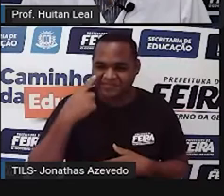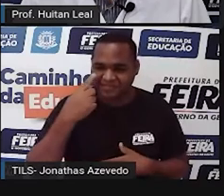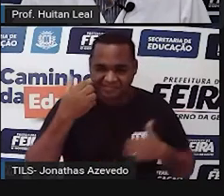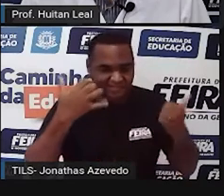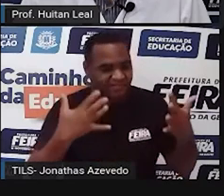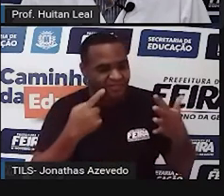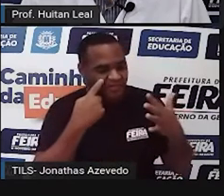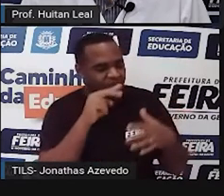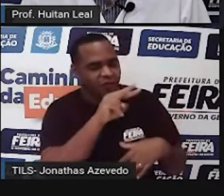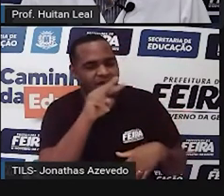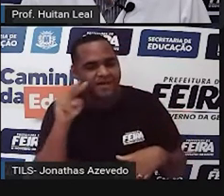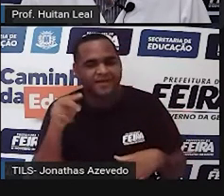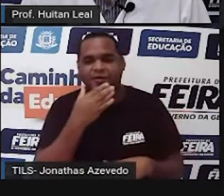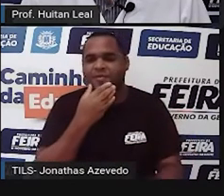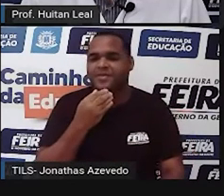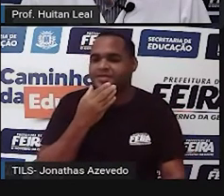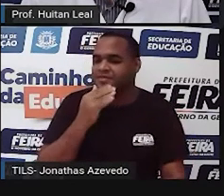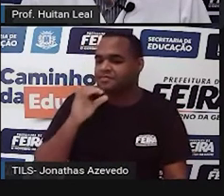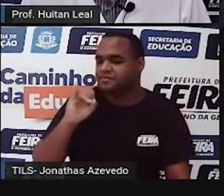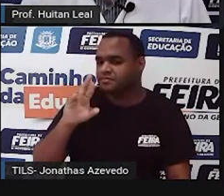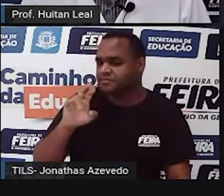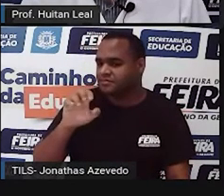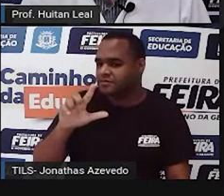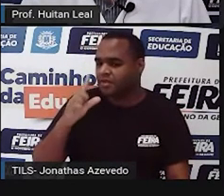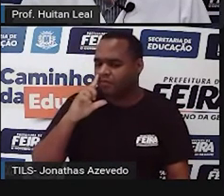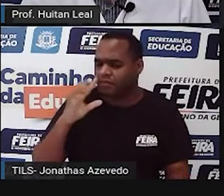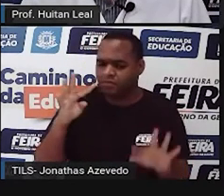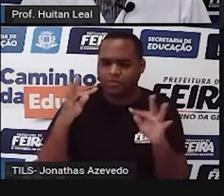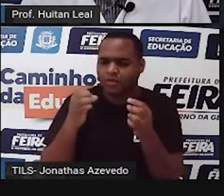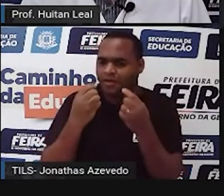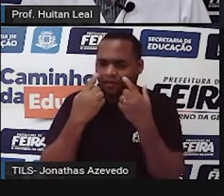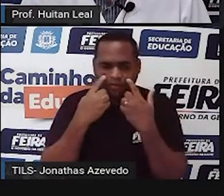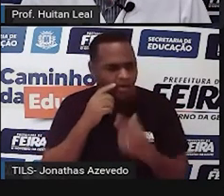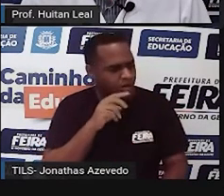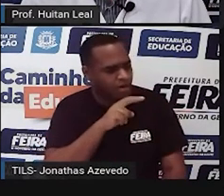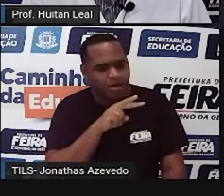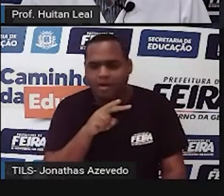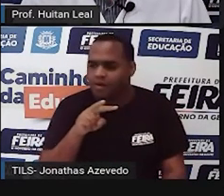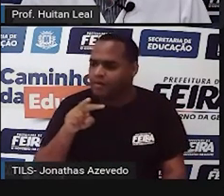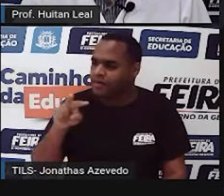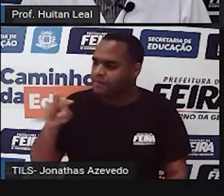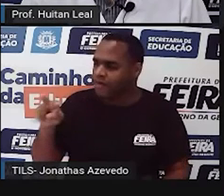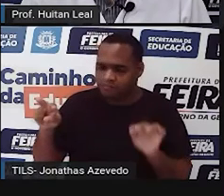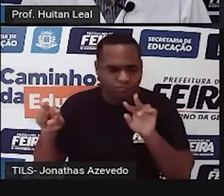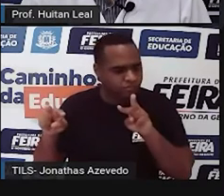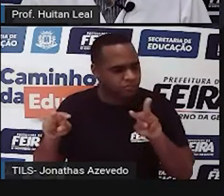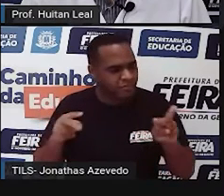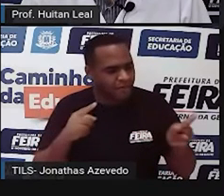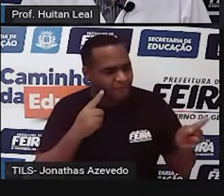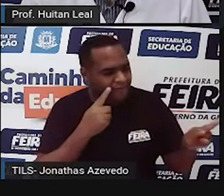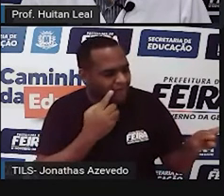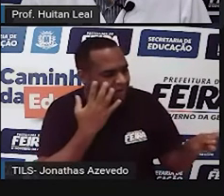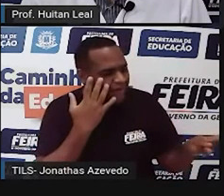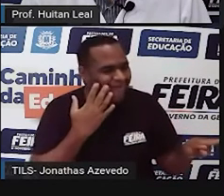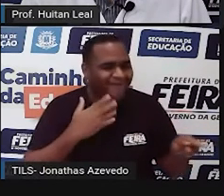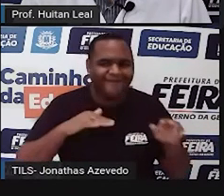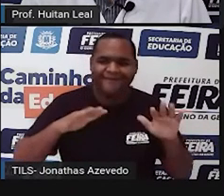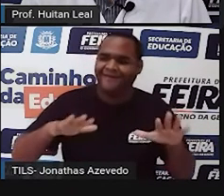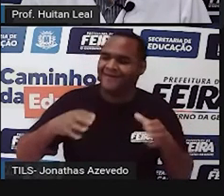olhar, Israel passou a refletir todos eles. E a professora, que andava